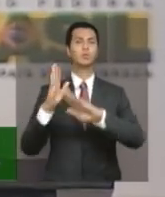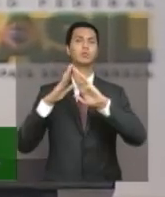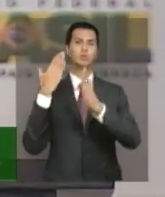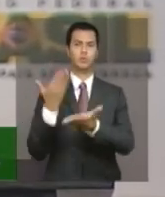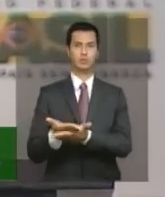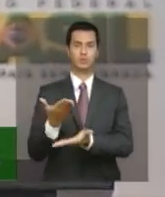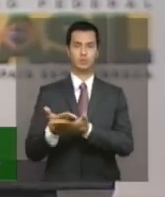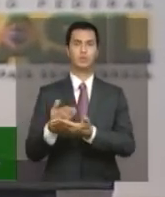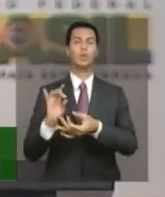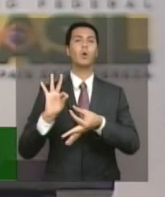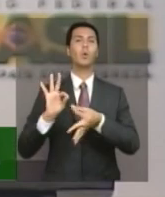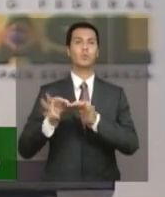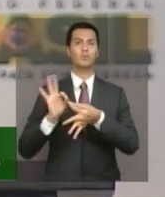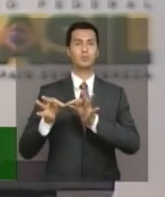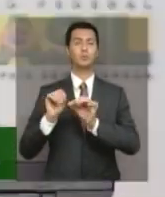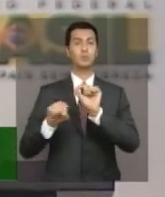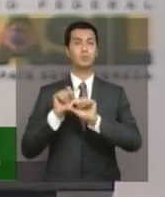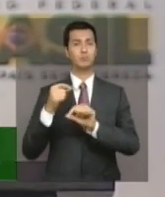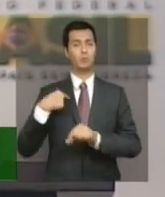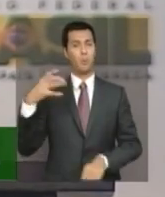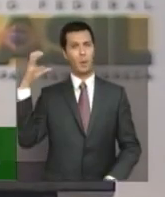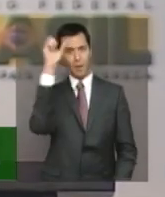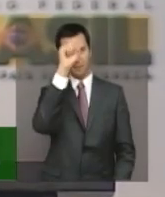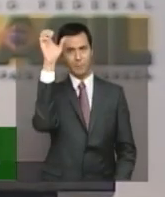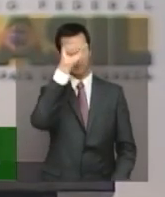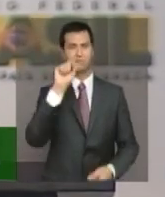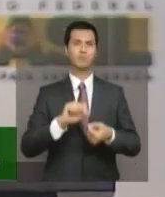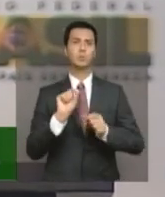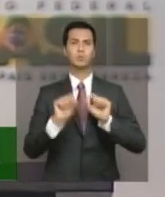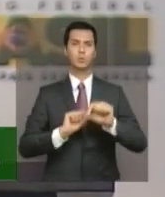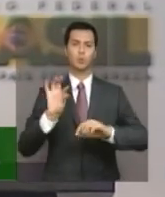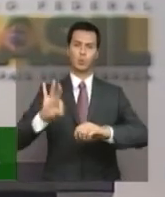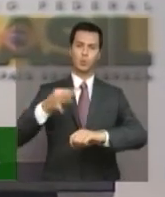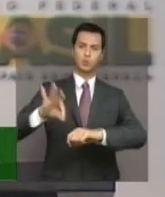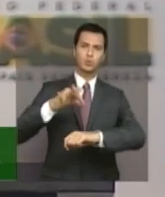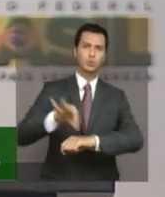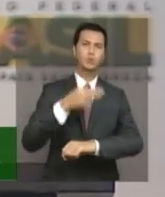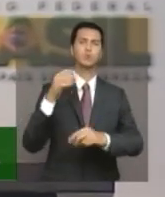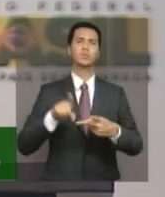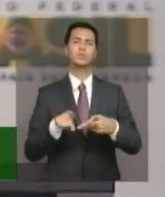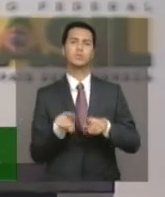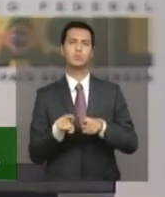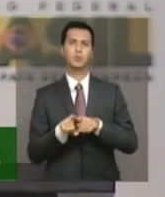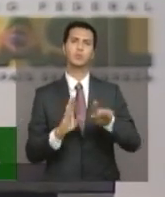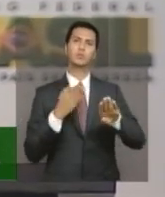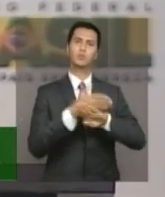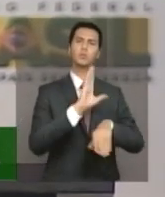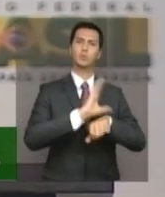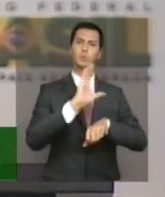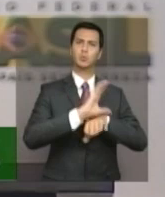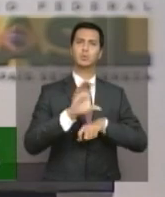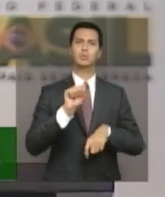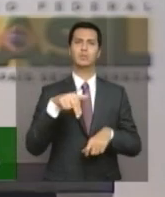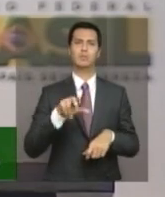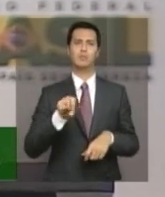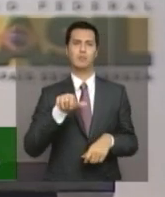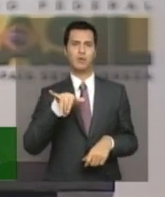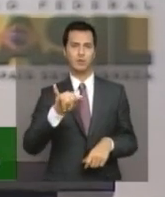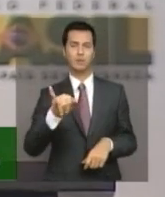onde nós aprendemos a costurar, fomos para o Senai, fomos para participar de vários cursos